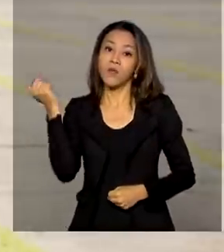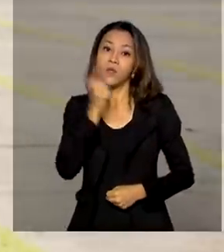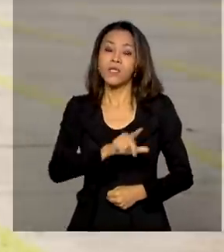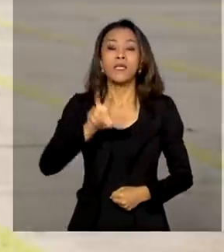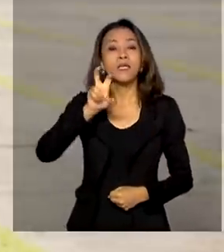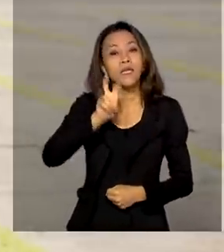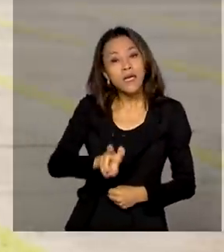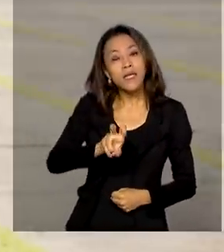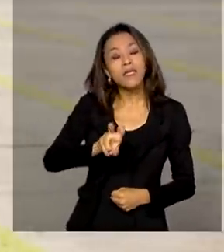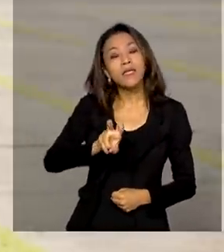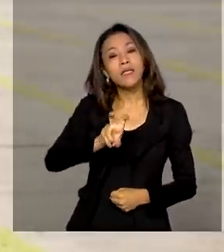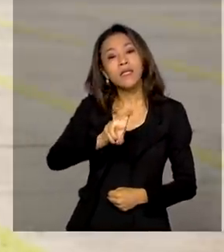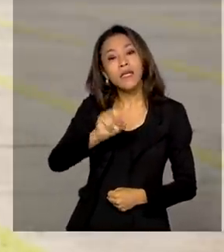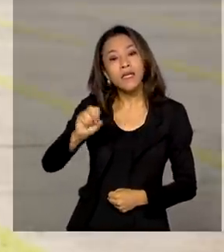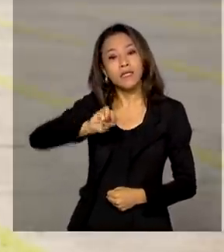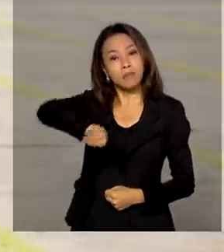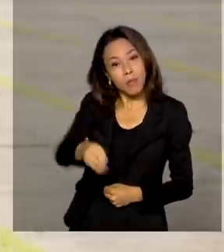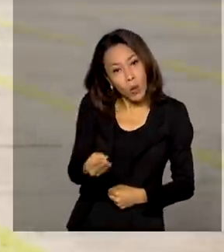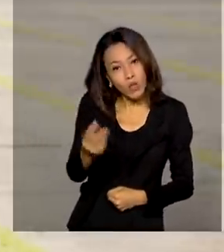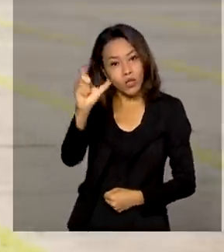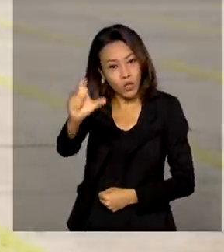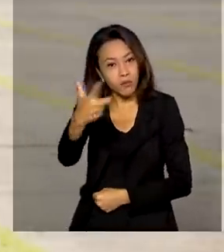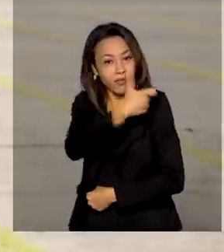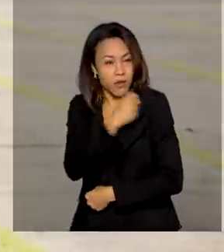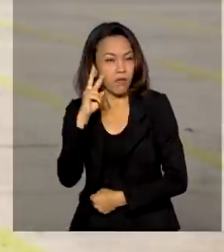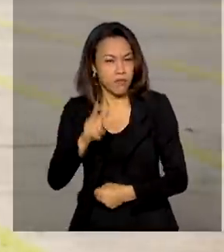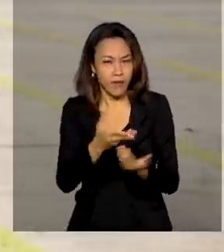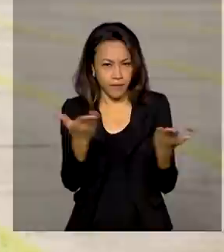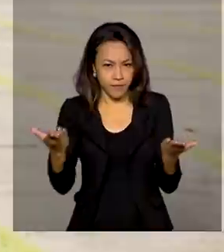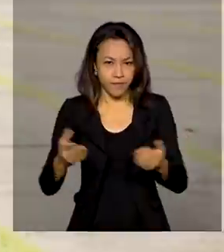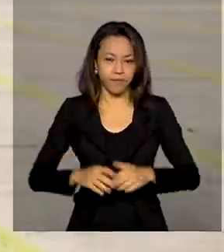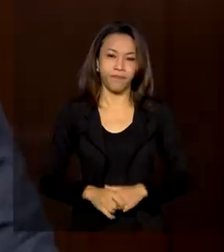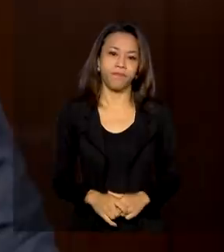milhões de doses para vacinar toda a população. Vamos ouvir.